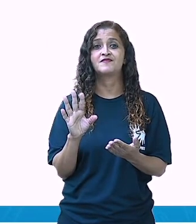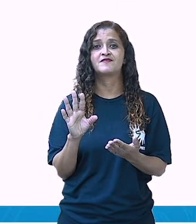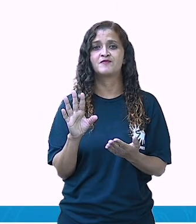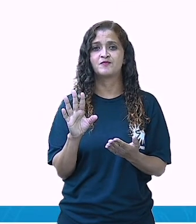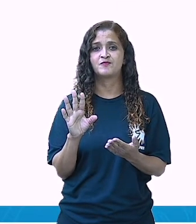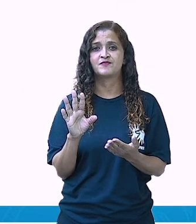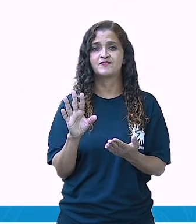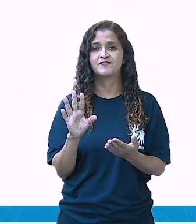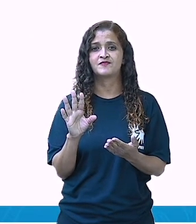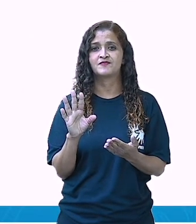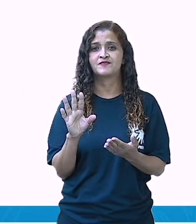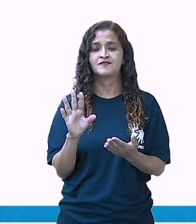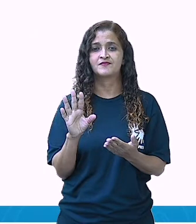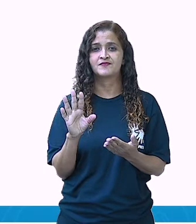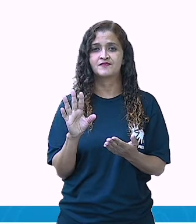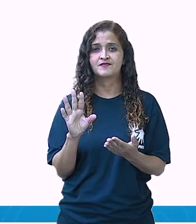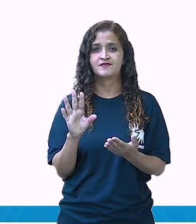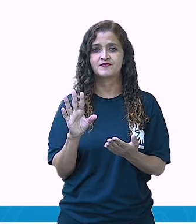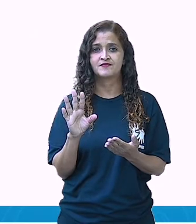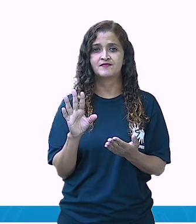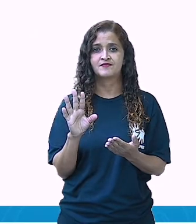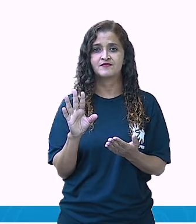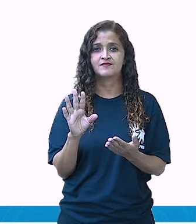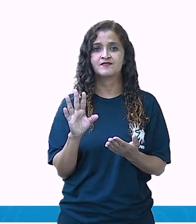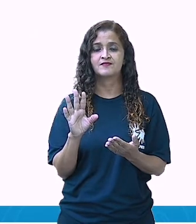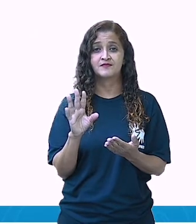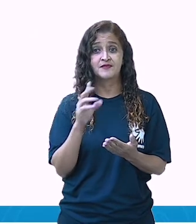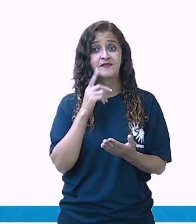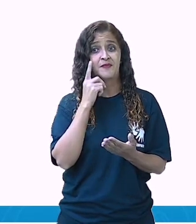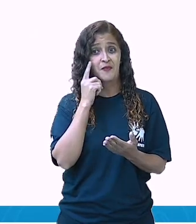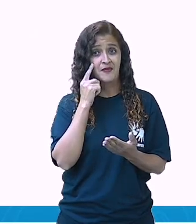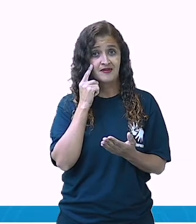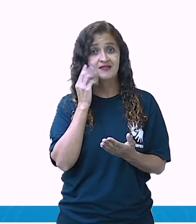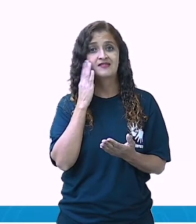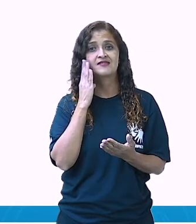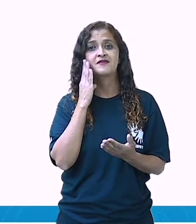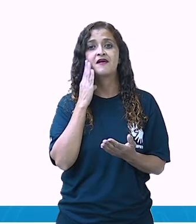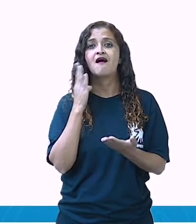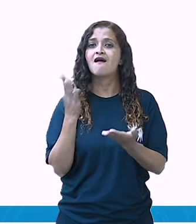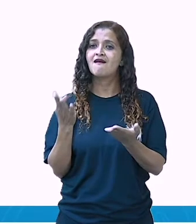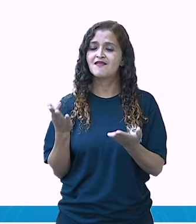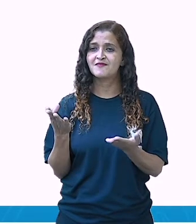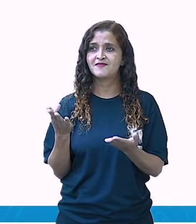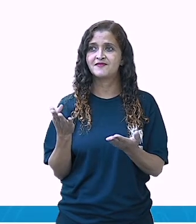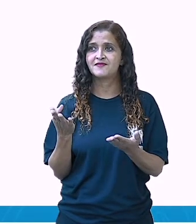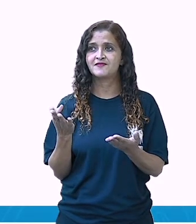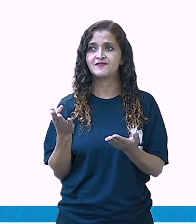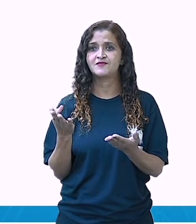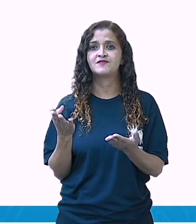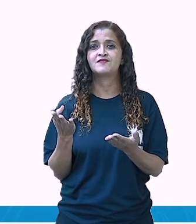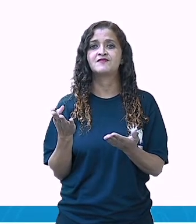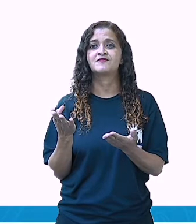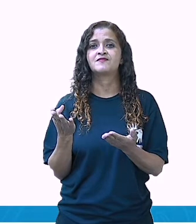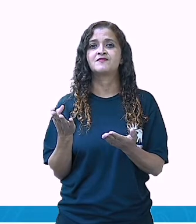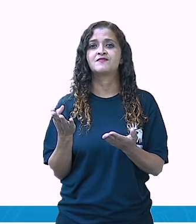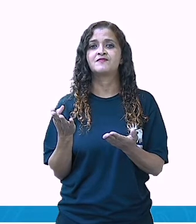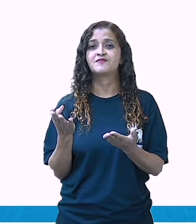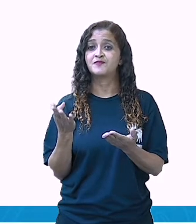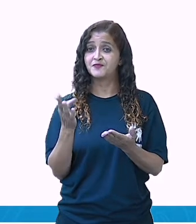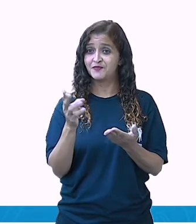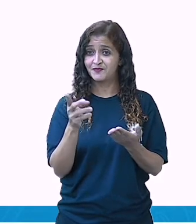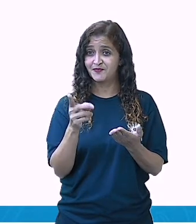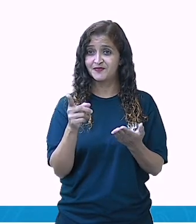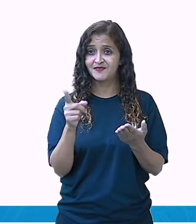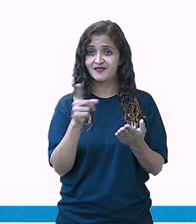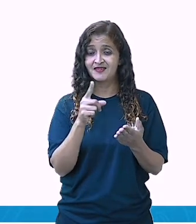contar lá no poema para a gente poder aprender devagarzinho. Então aqui, o